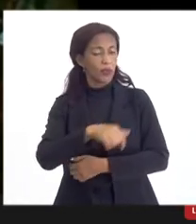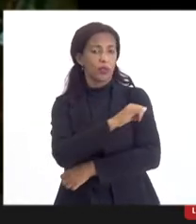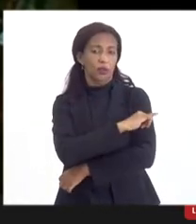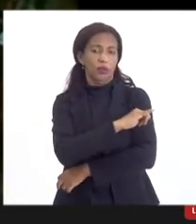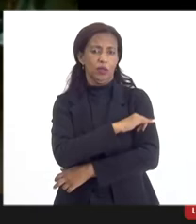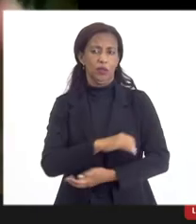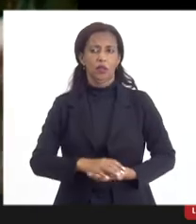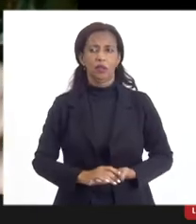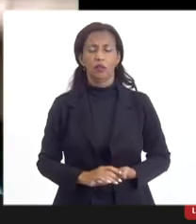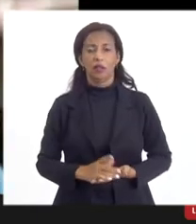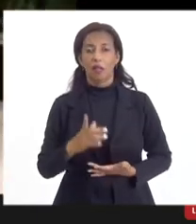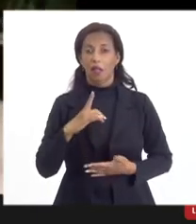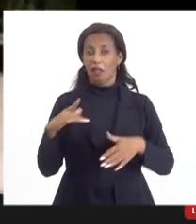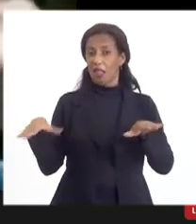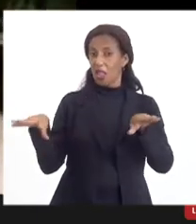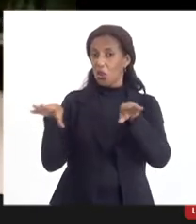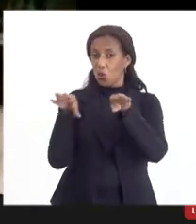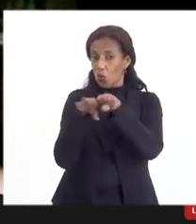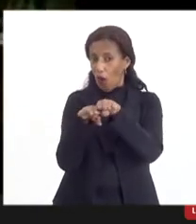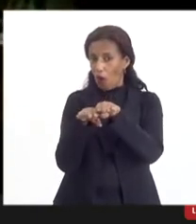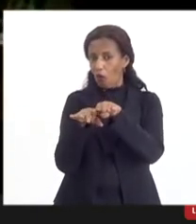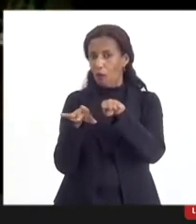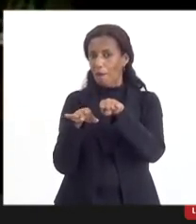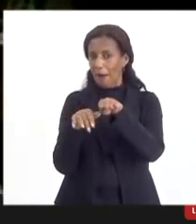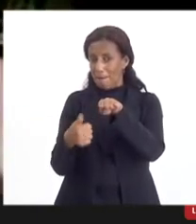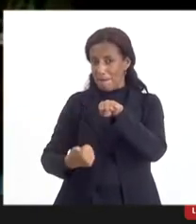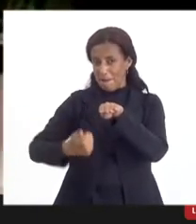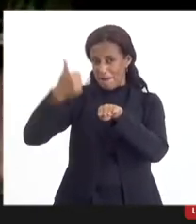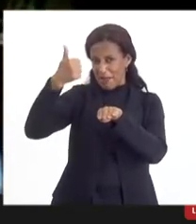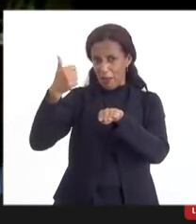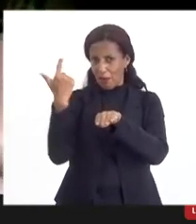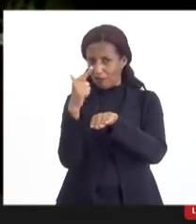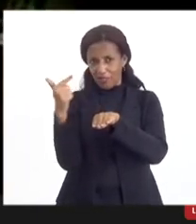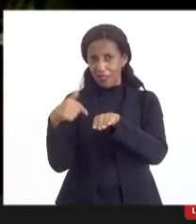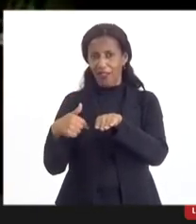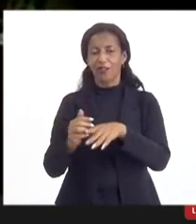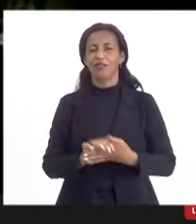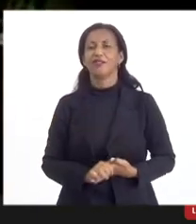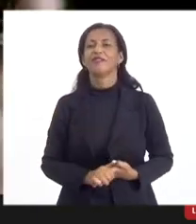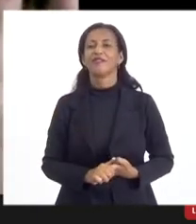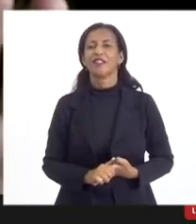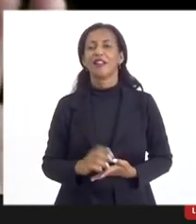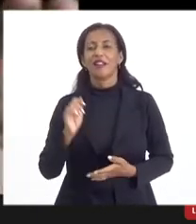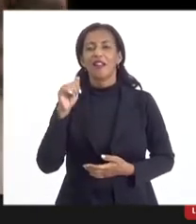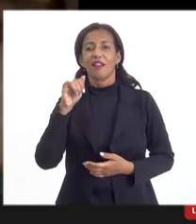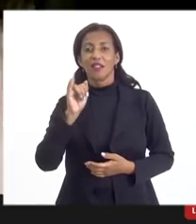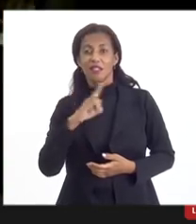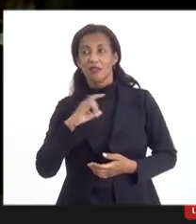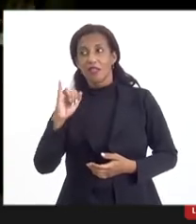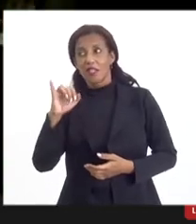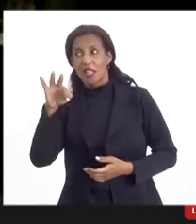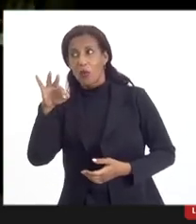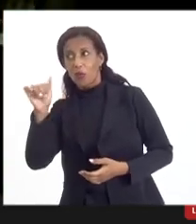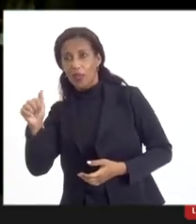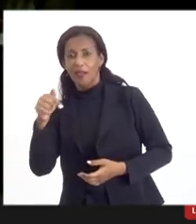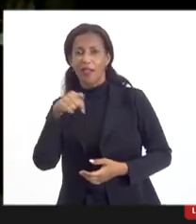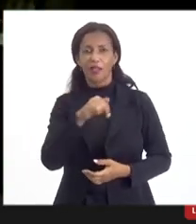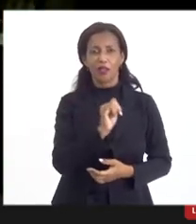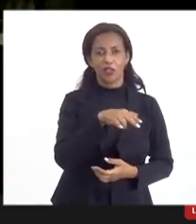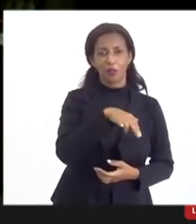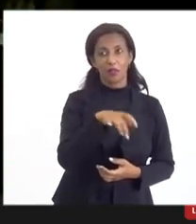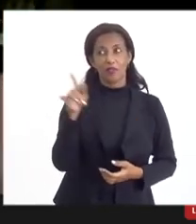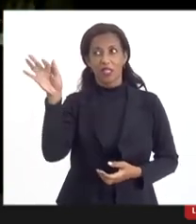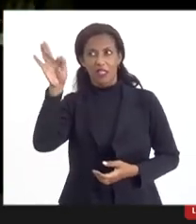Rio de Janeiro, pode ter igual, mas melhor não tem, vamos falar, se você tem o Ita, aqui nós temos o IME, quer dizer, se você tem a